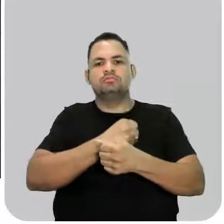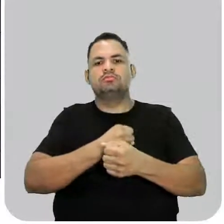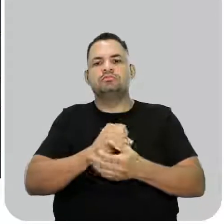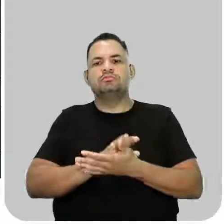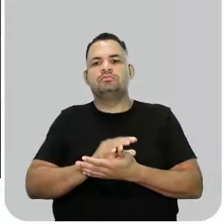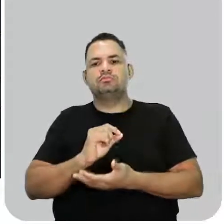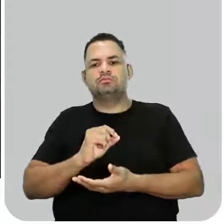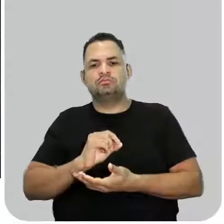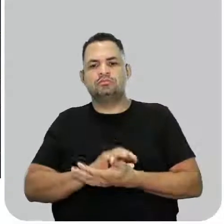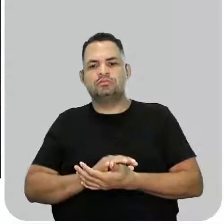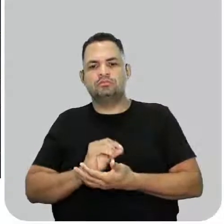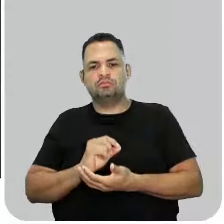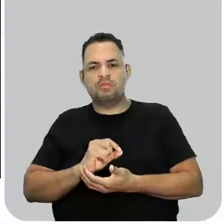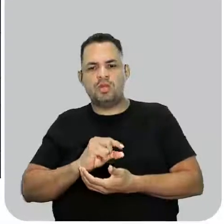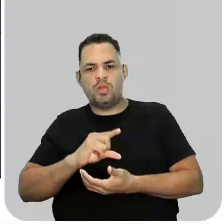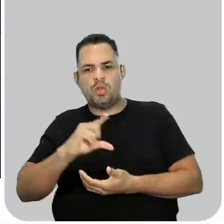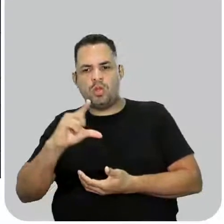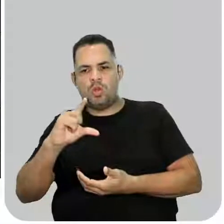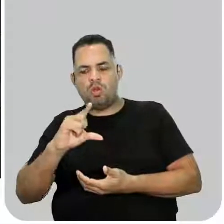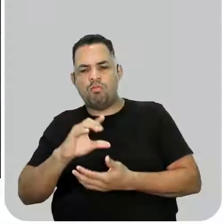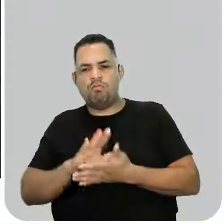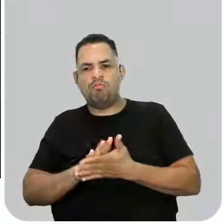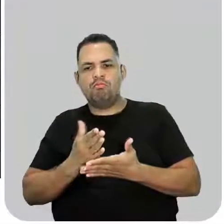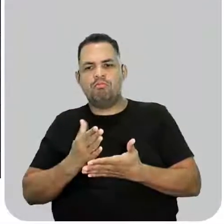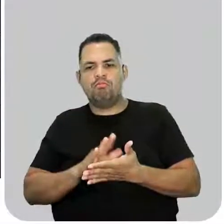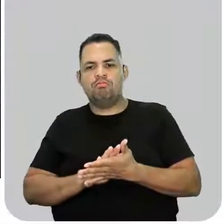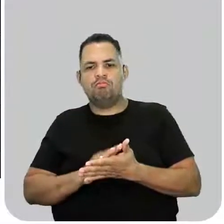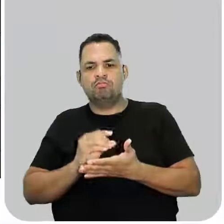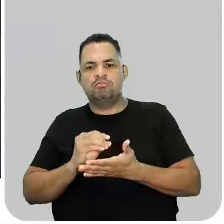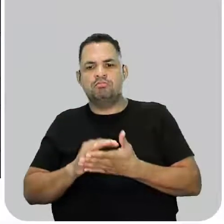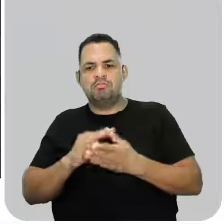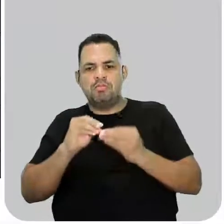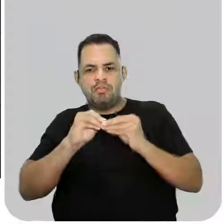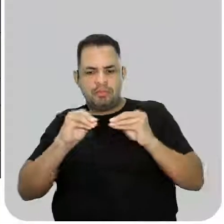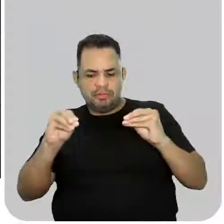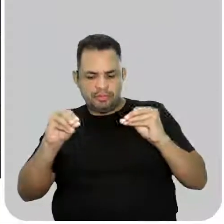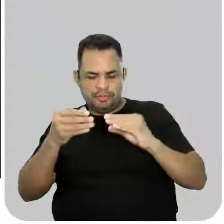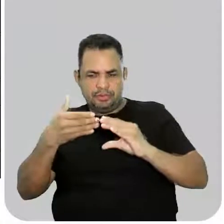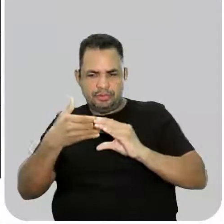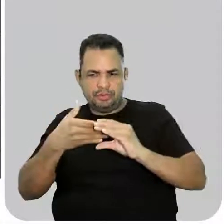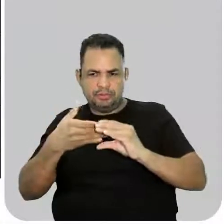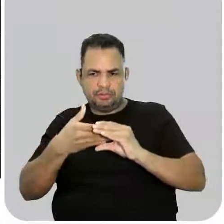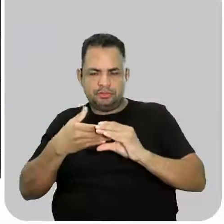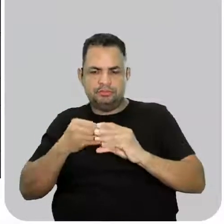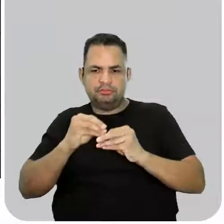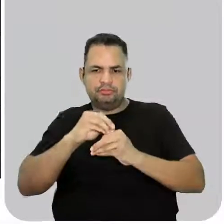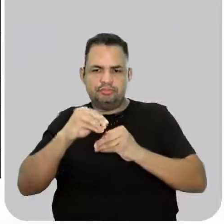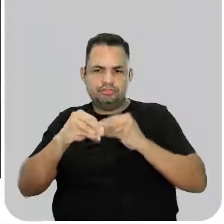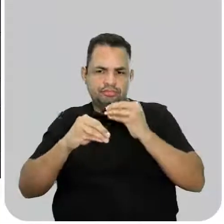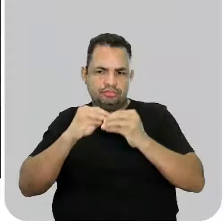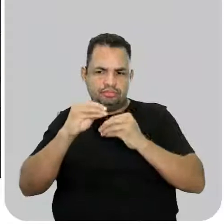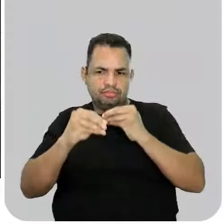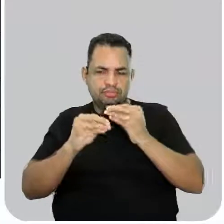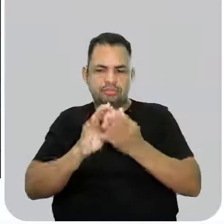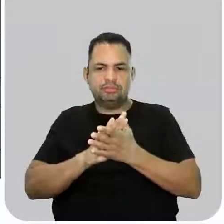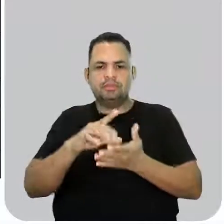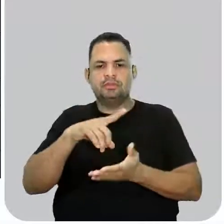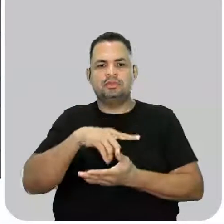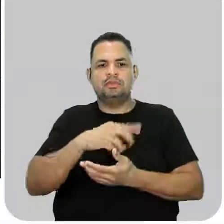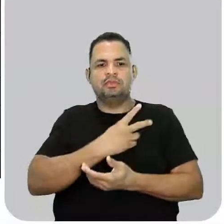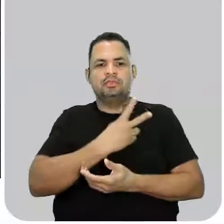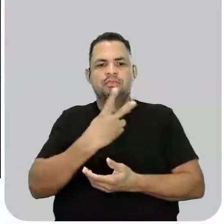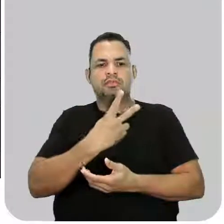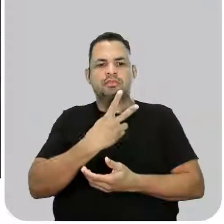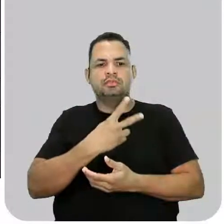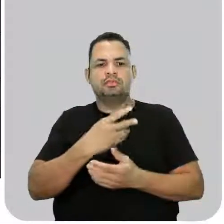Vai ter lá o aumento da permeabilidade das membranas celulares. E aí a gente vem para a segunda